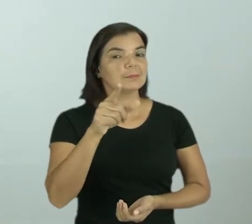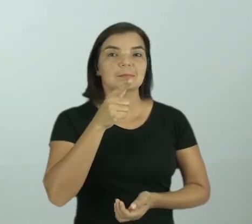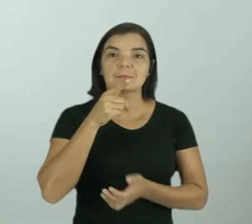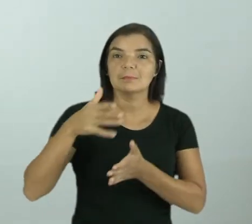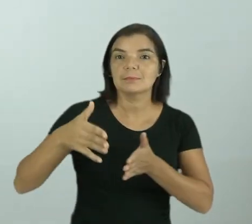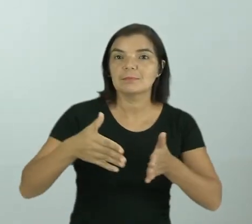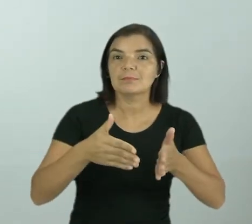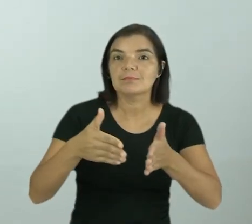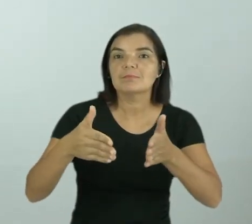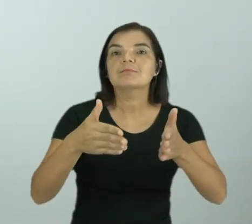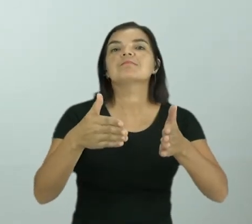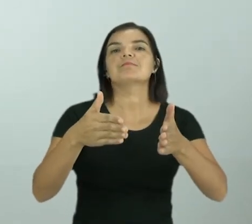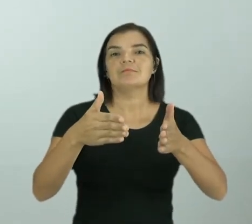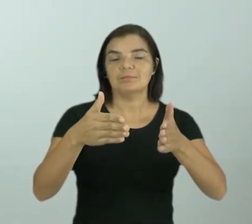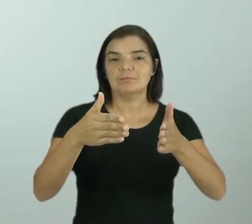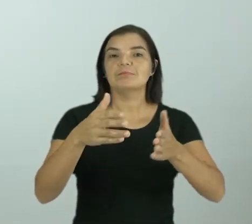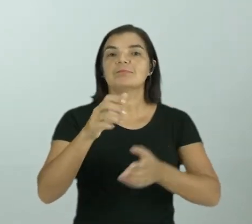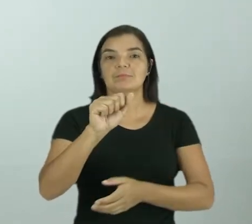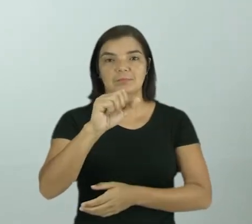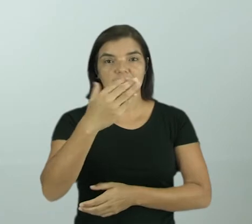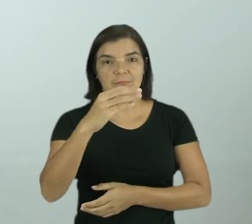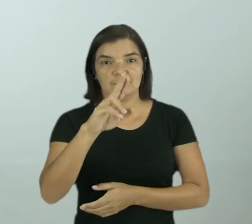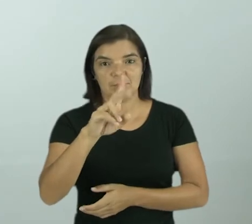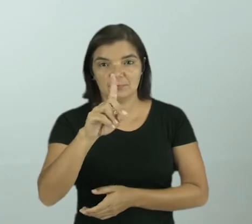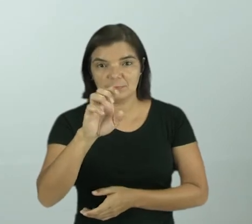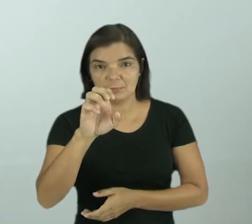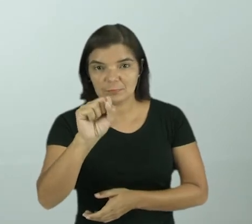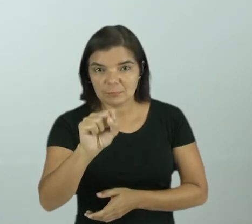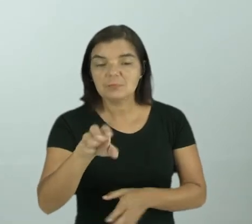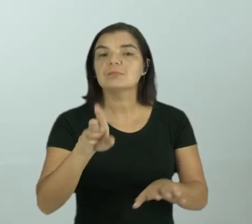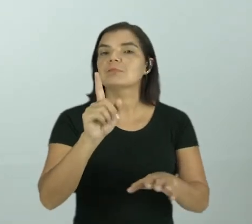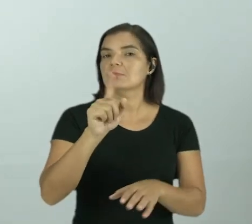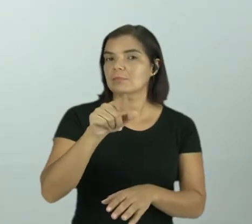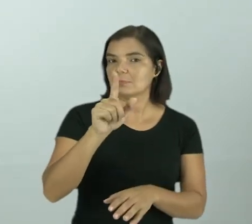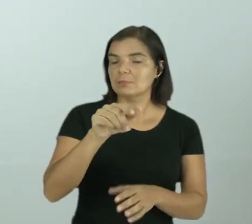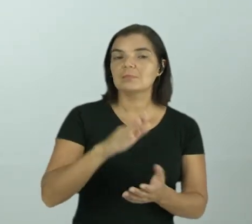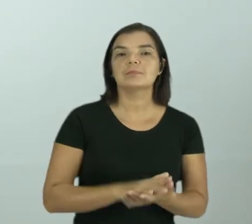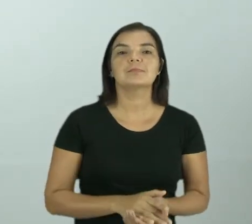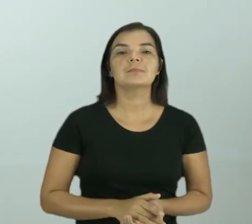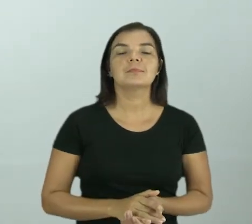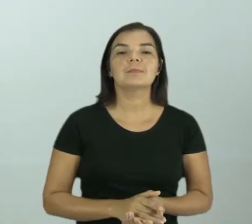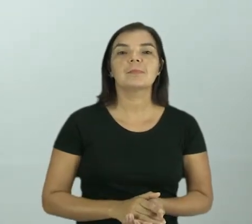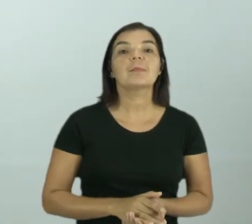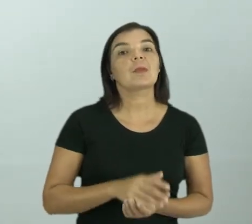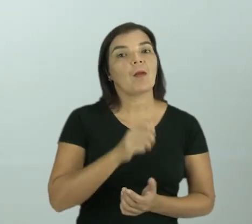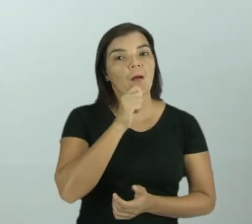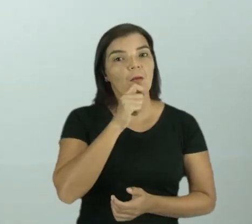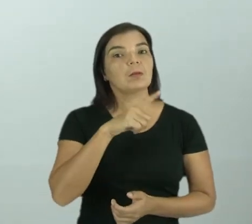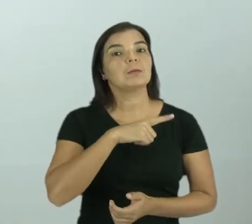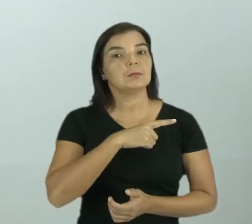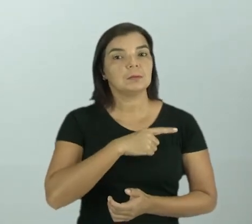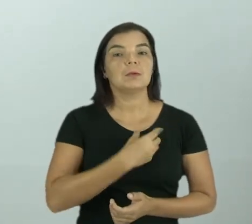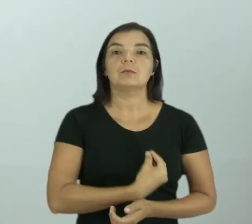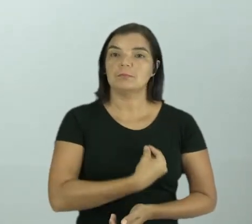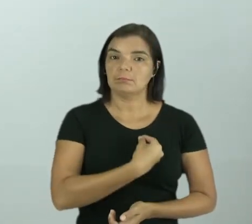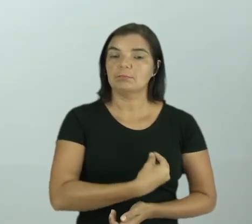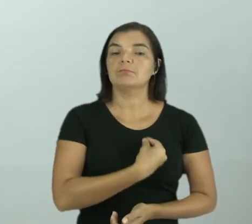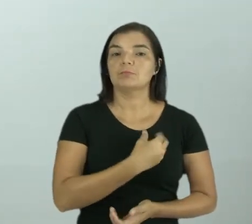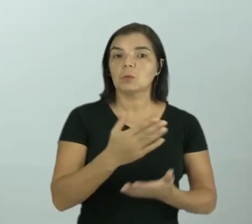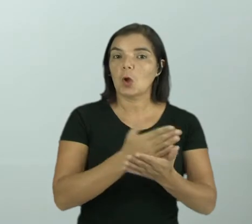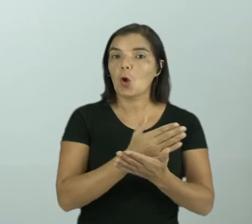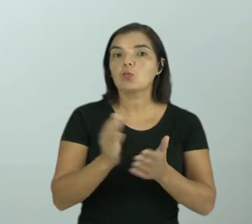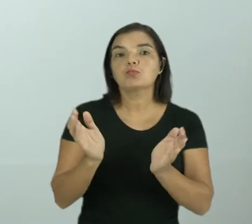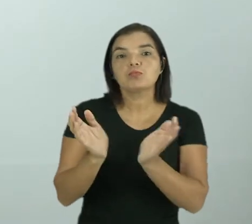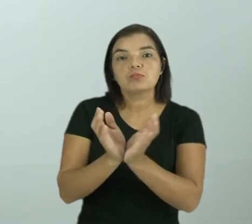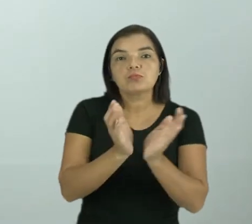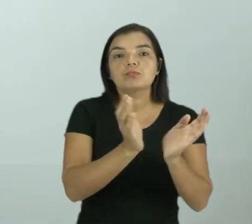nos rios, em açudes, não era mesmo? E como? Ainda tem até hoje. Algumas